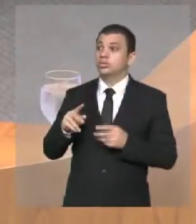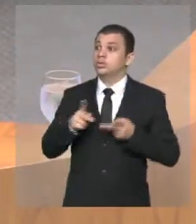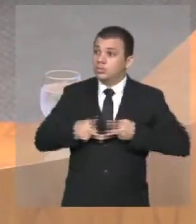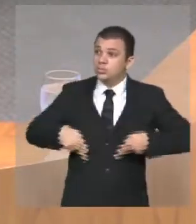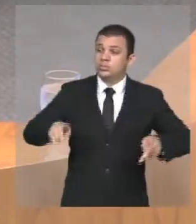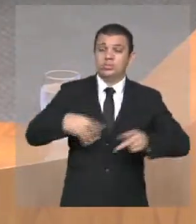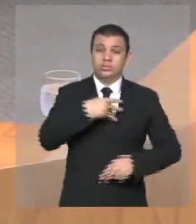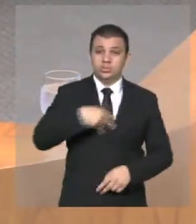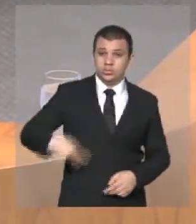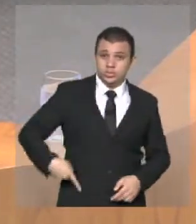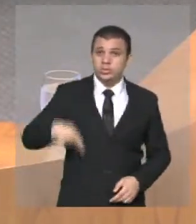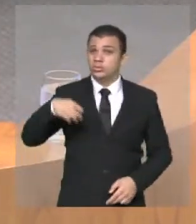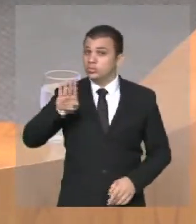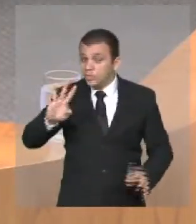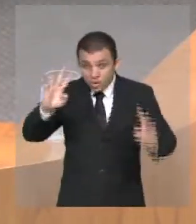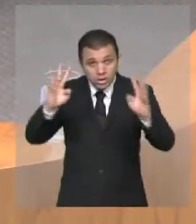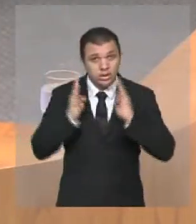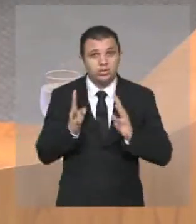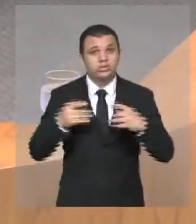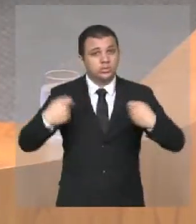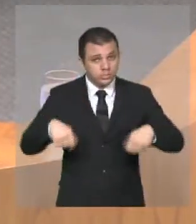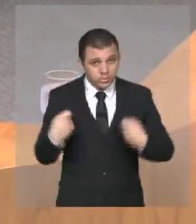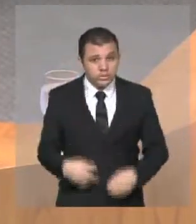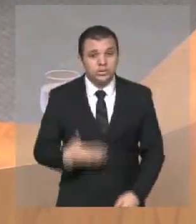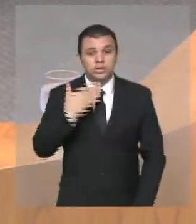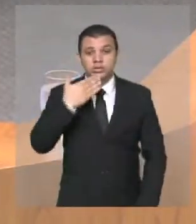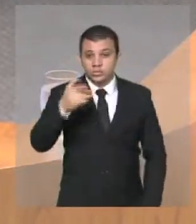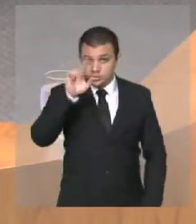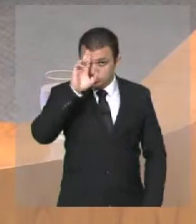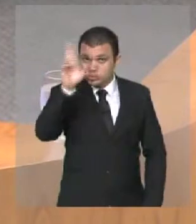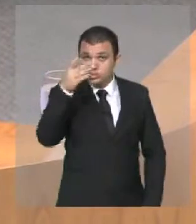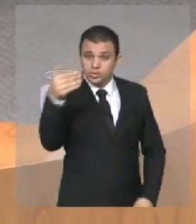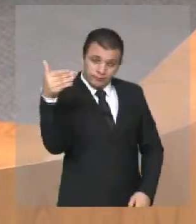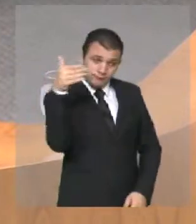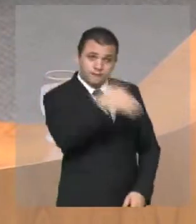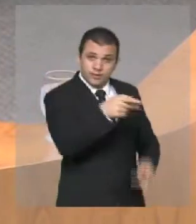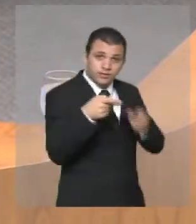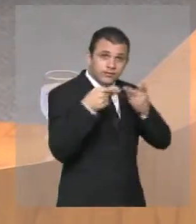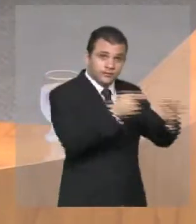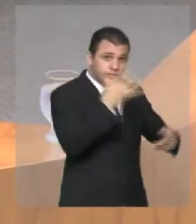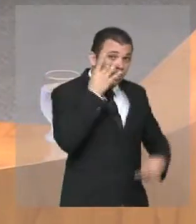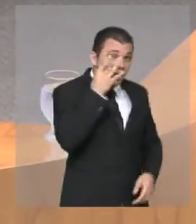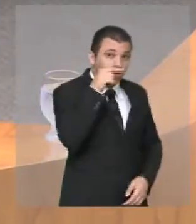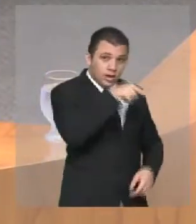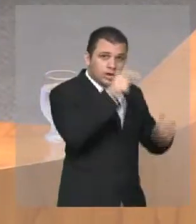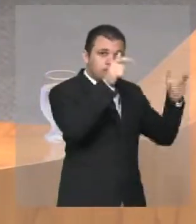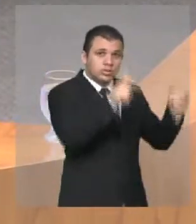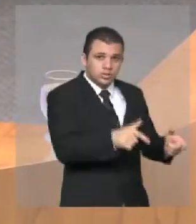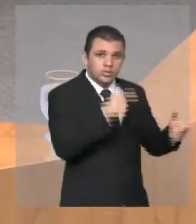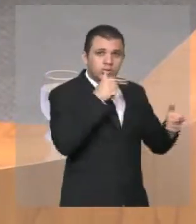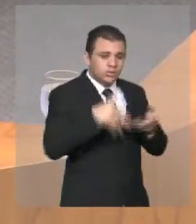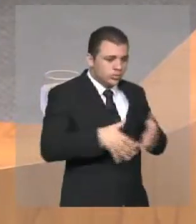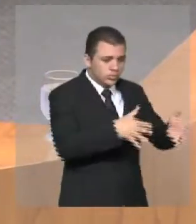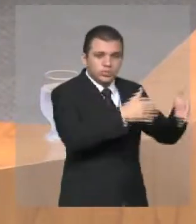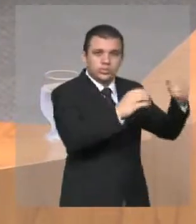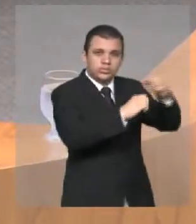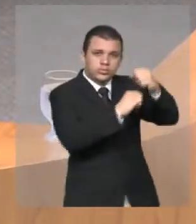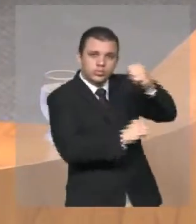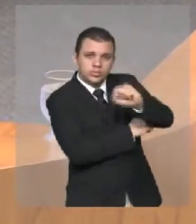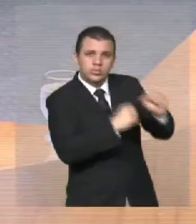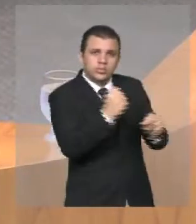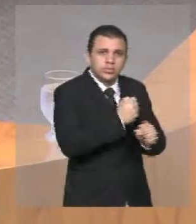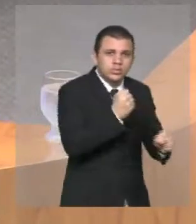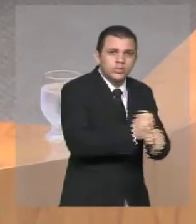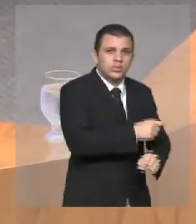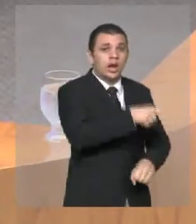Ministério Público, solicito a vossa excelência uma visita no local da construção da obra. A